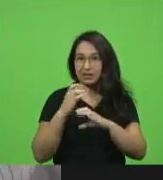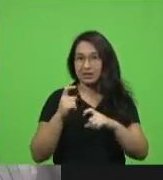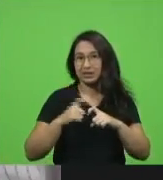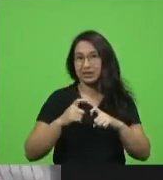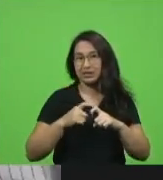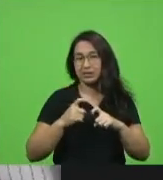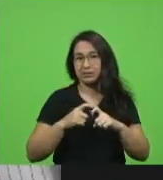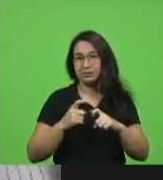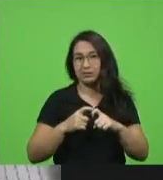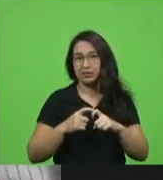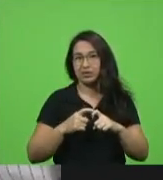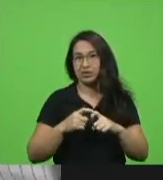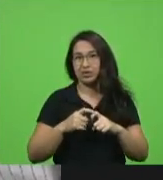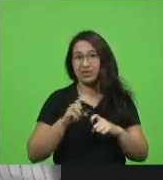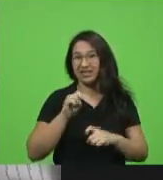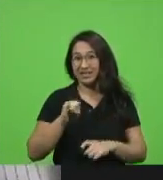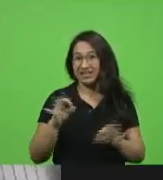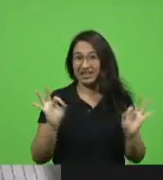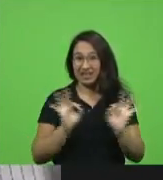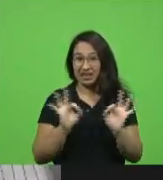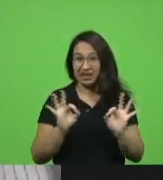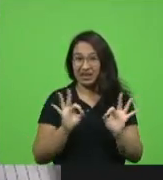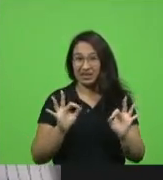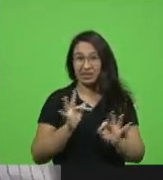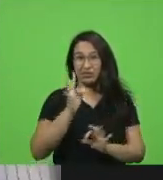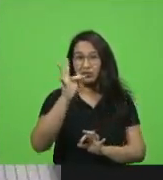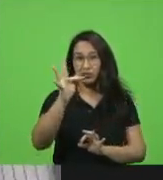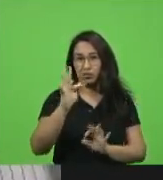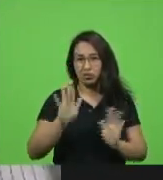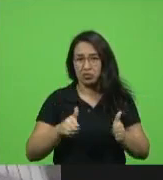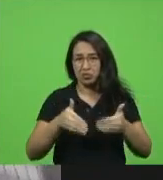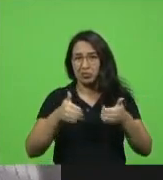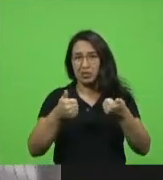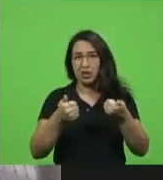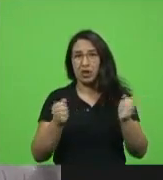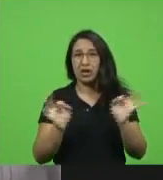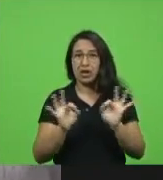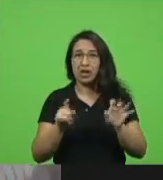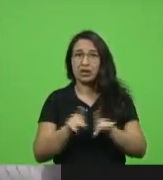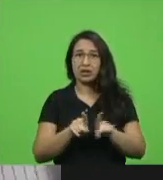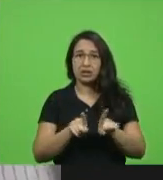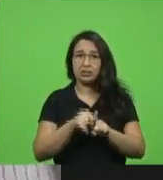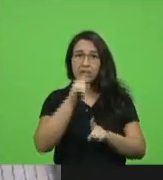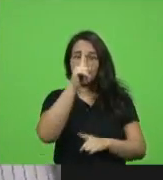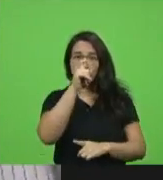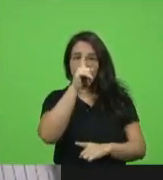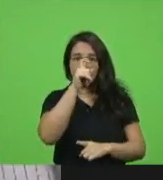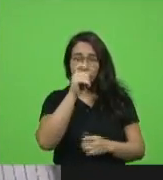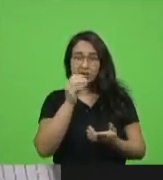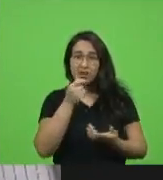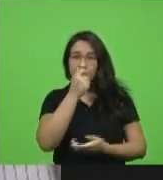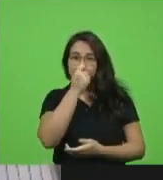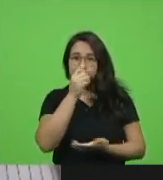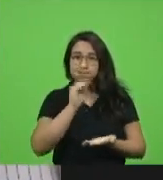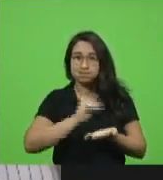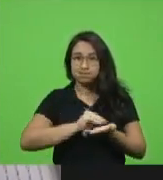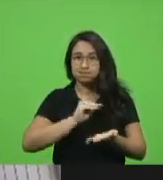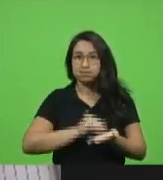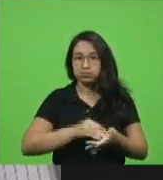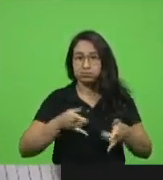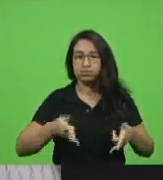não vamos alcançar a oferecermos vagas nos hospitais aqui foi dito os